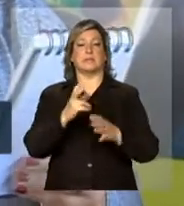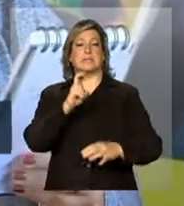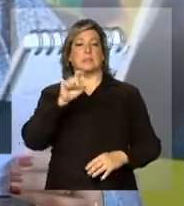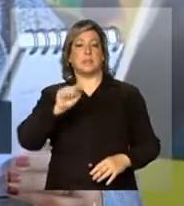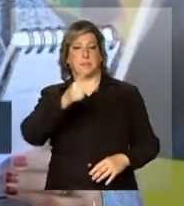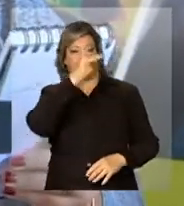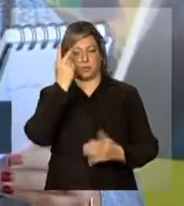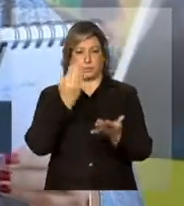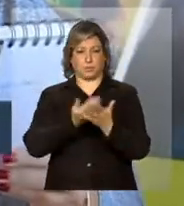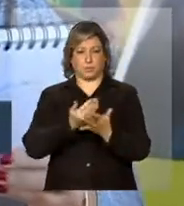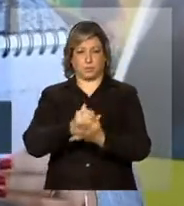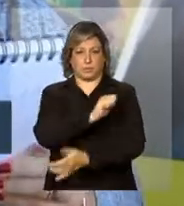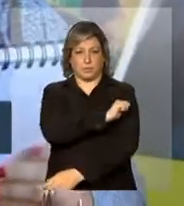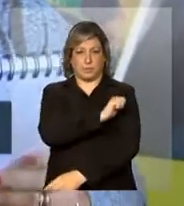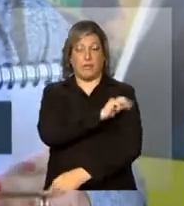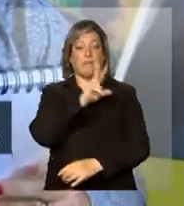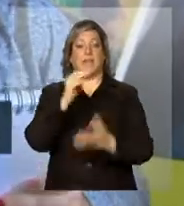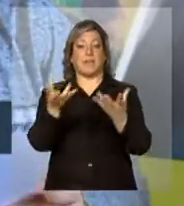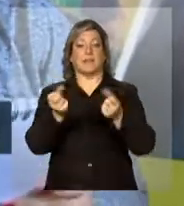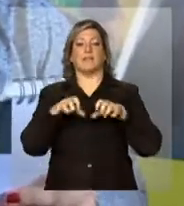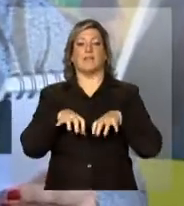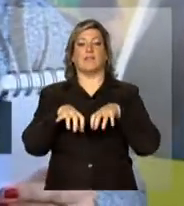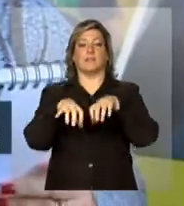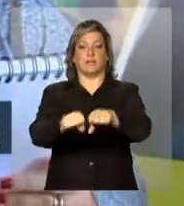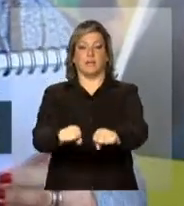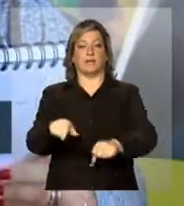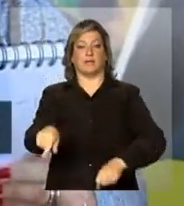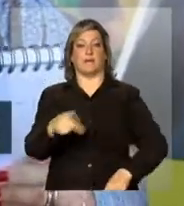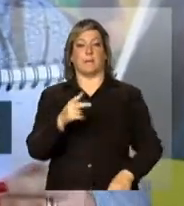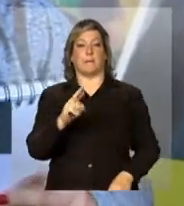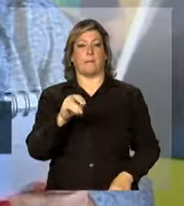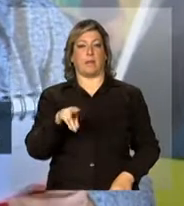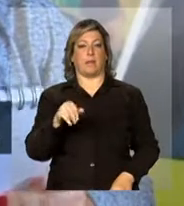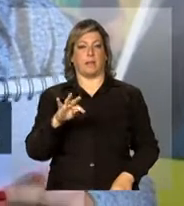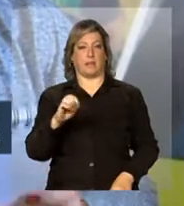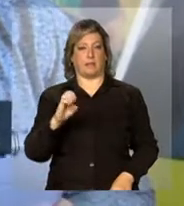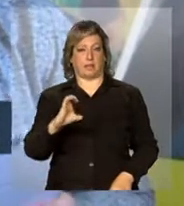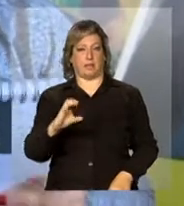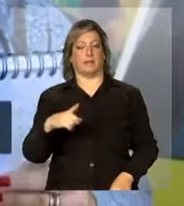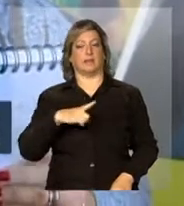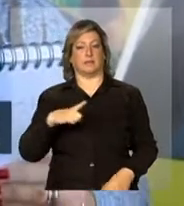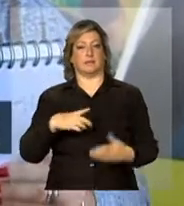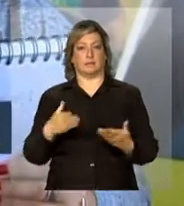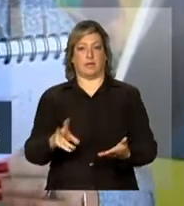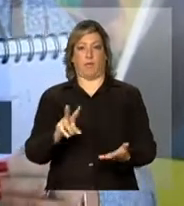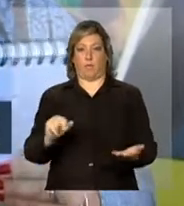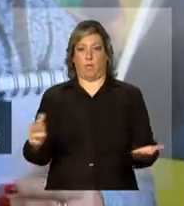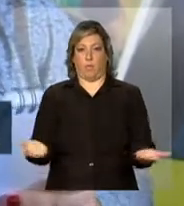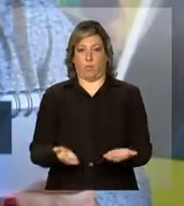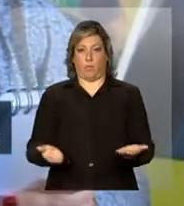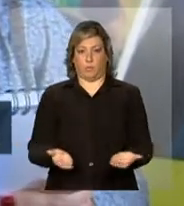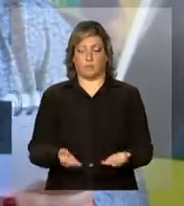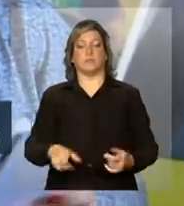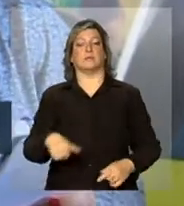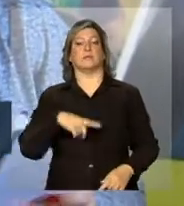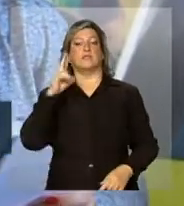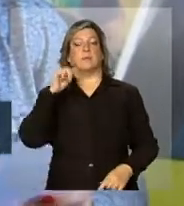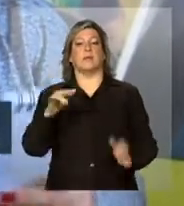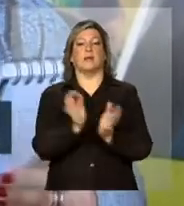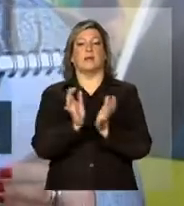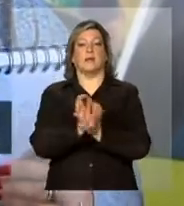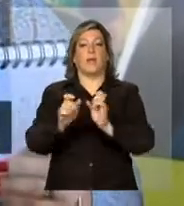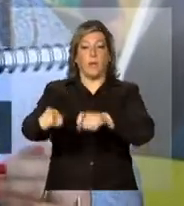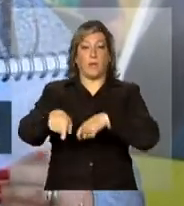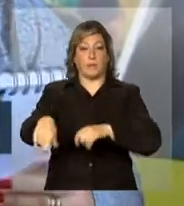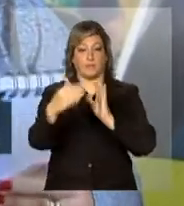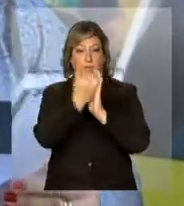estudantes vão receber o certificado do Programa Nacional de Acesso ao Ensino Técnico e Emprego, o Pronatec. No caso da área rural, o